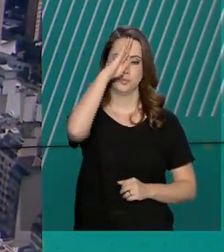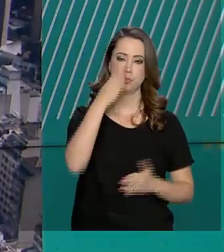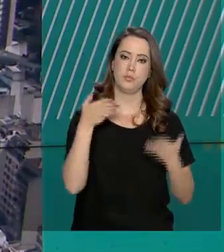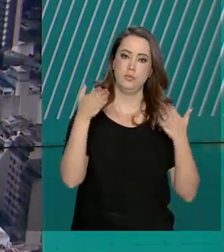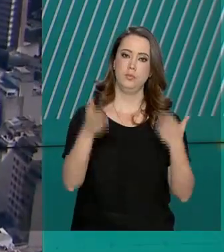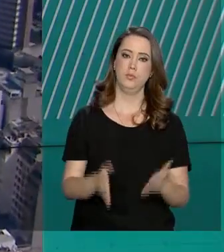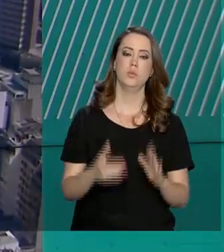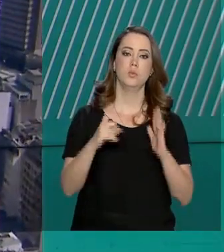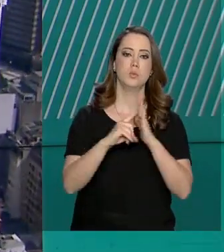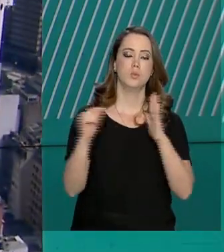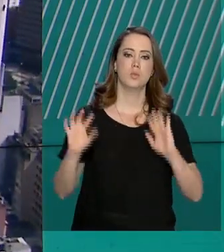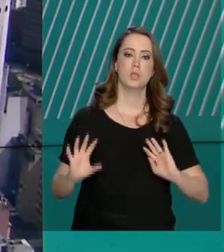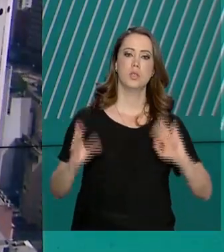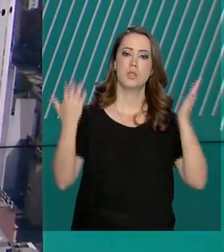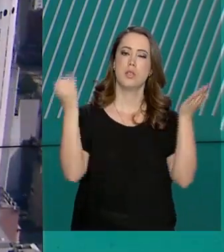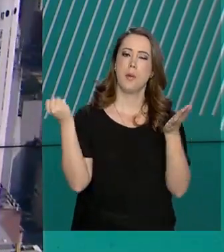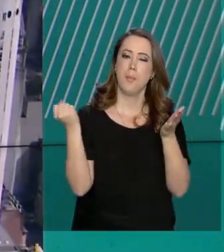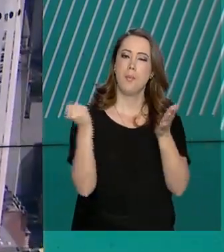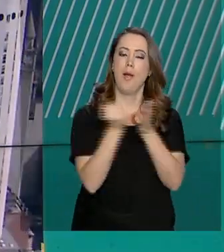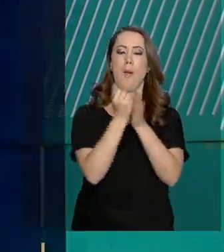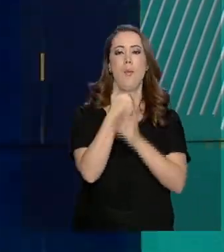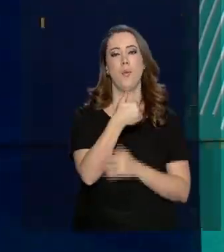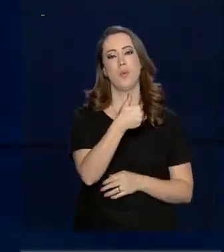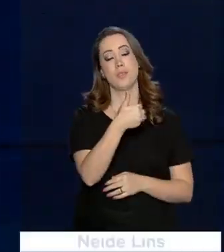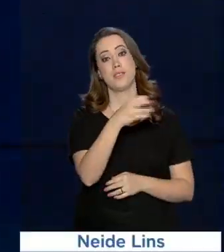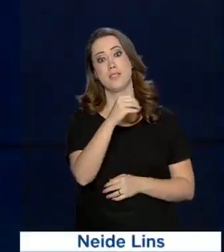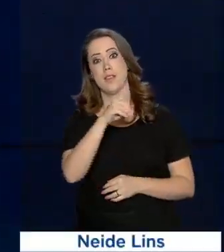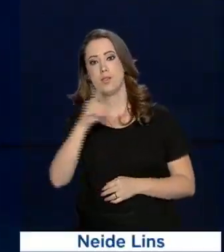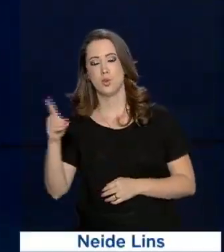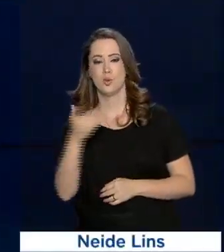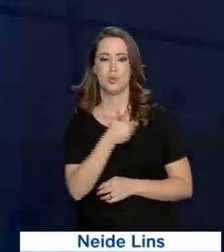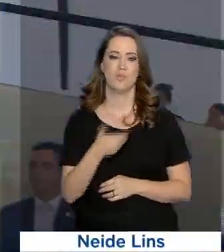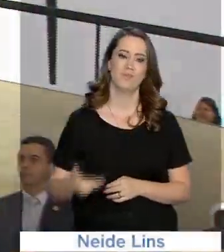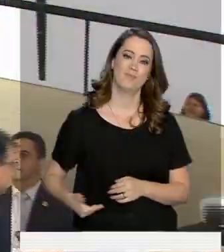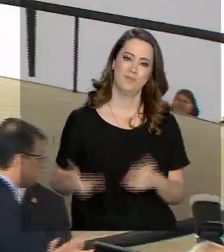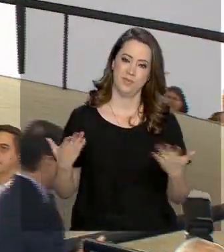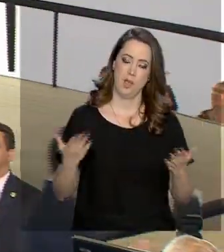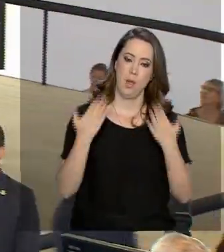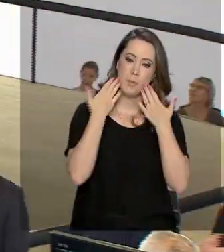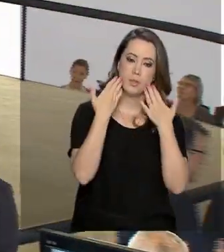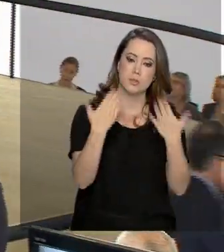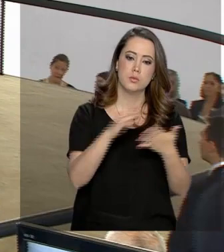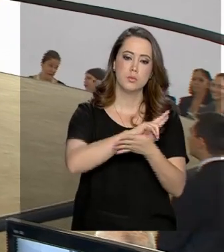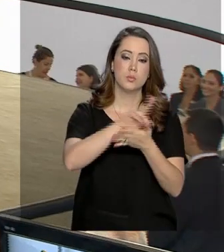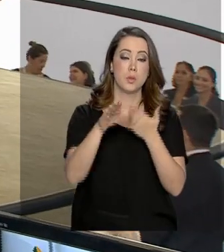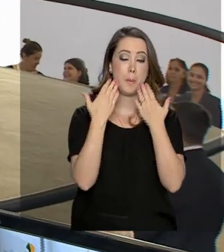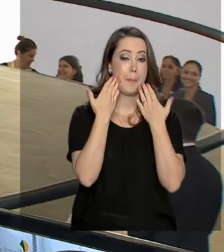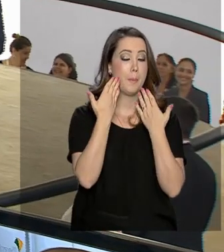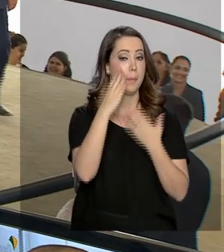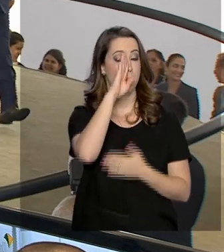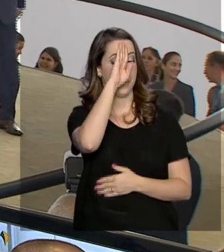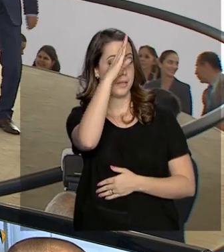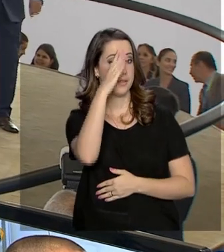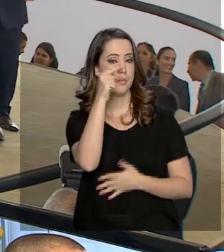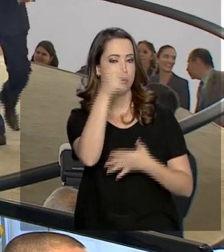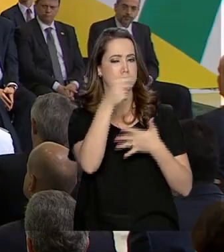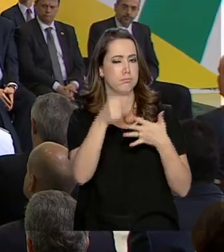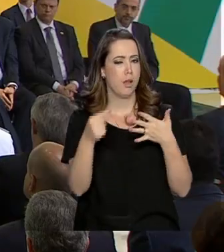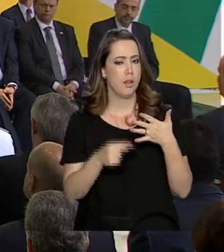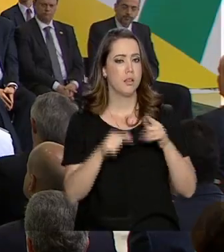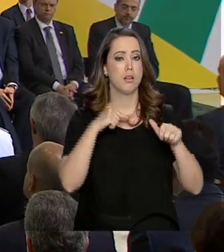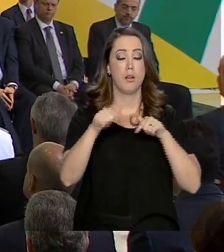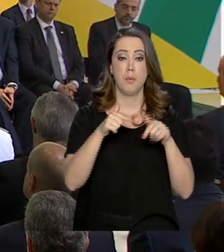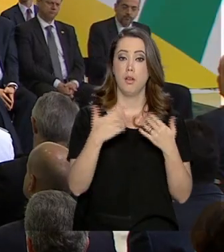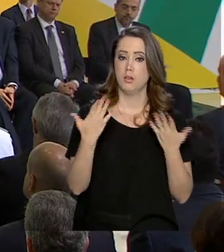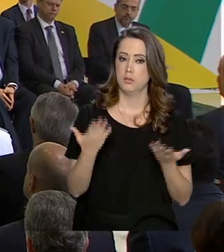no Palácio do Planalto da cerimônia que marcou os 100 primeiros dias de governo. Foram apresentadas as principais ações, entre elas